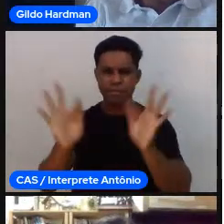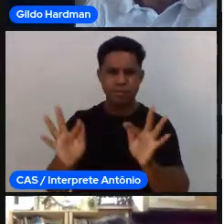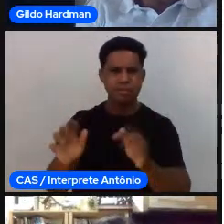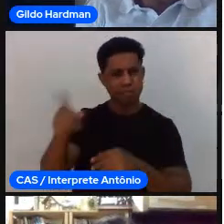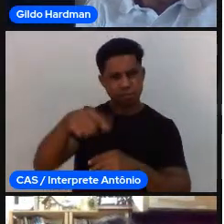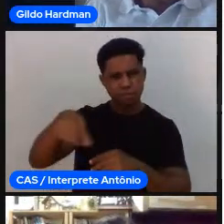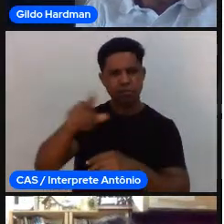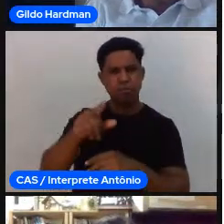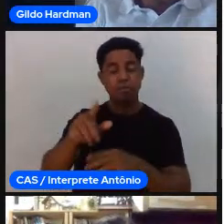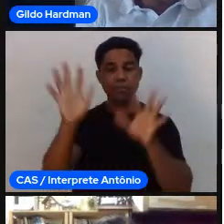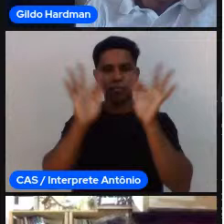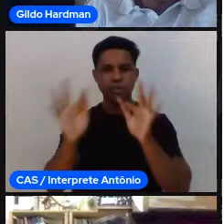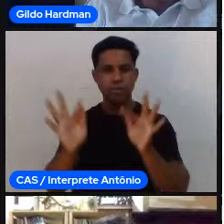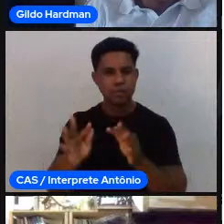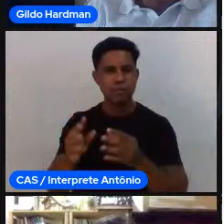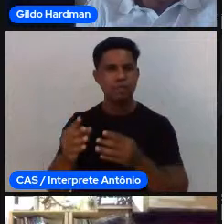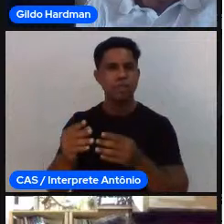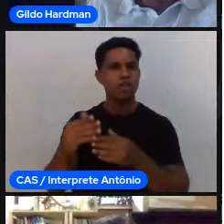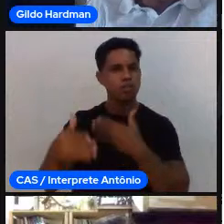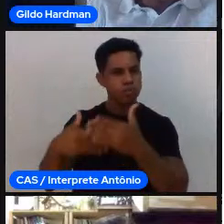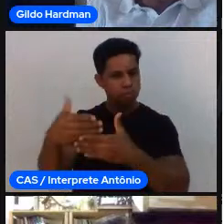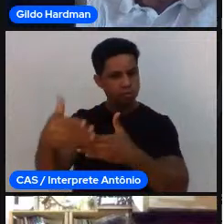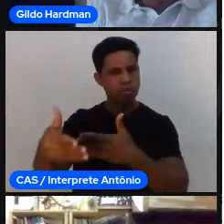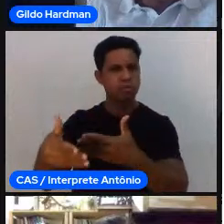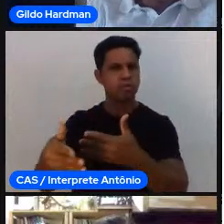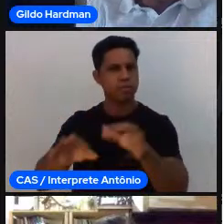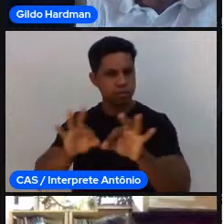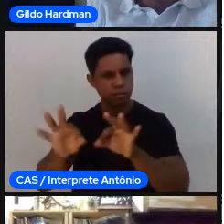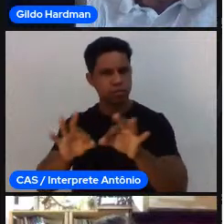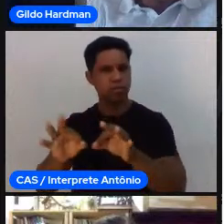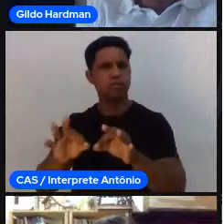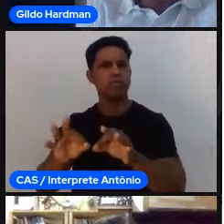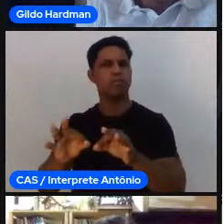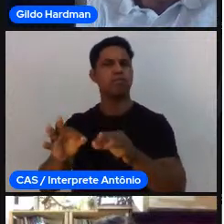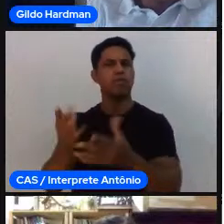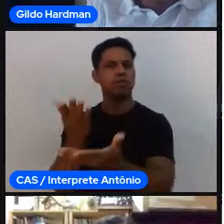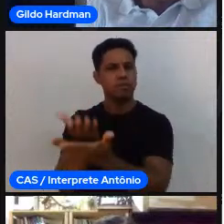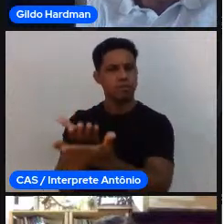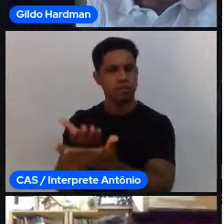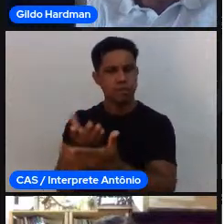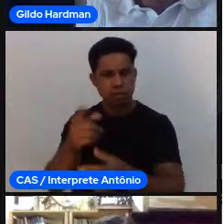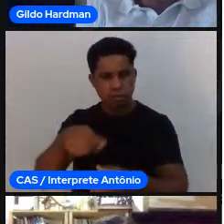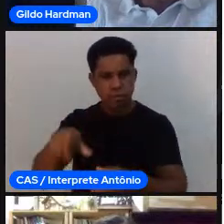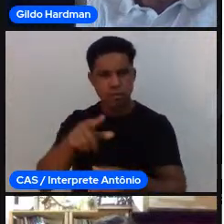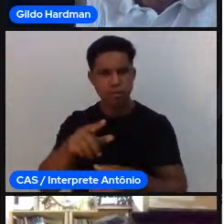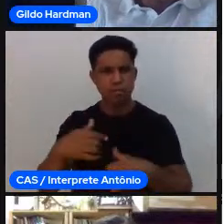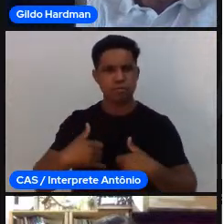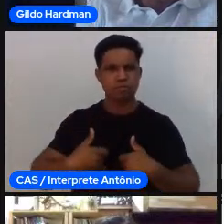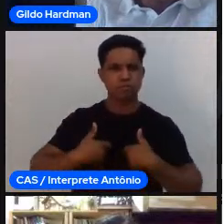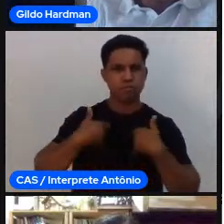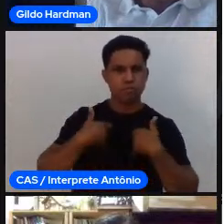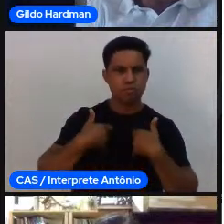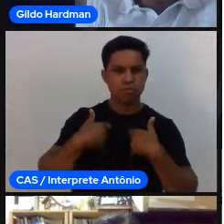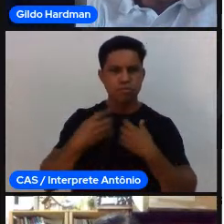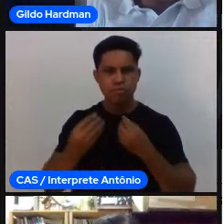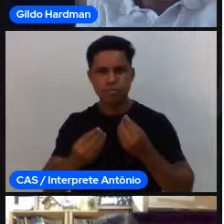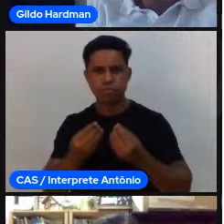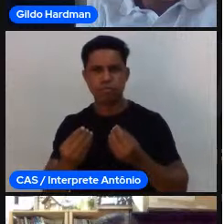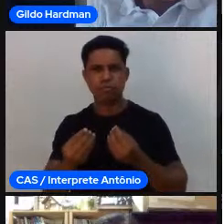Orienta, executa, avalia. Ó, cada pessoa pode por até dez coisas, hein? Está liberado para bastante